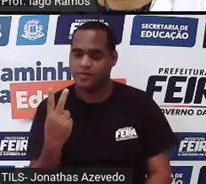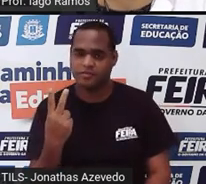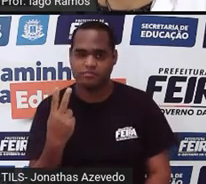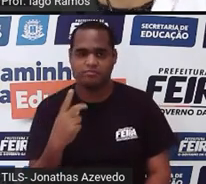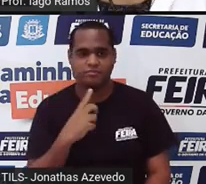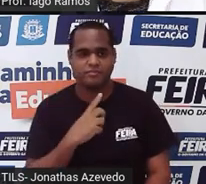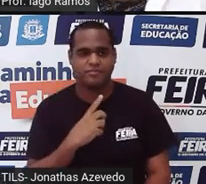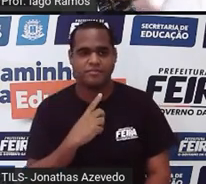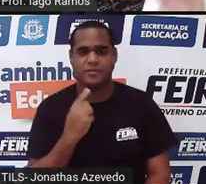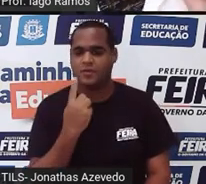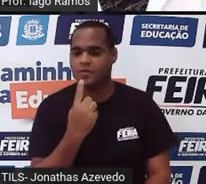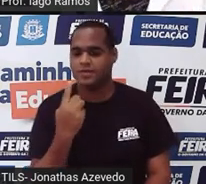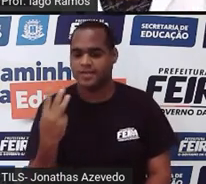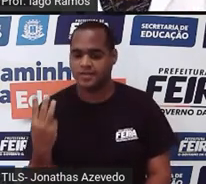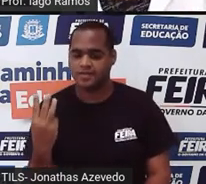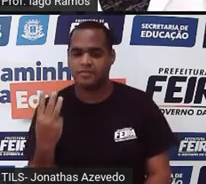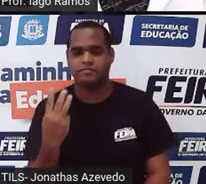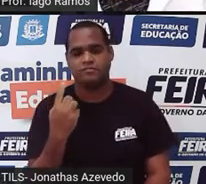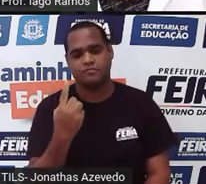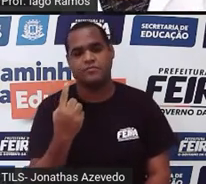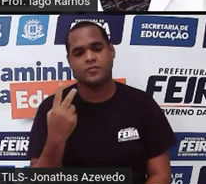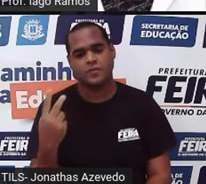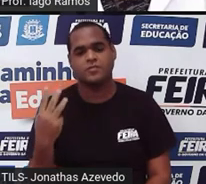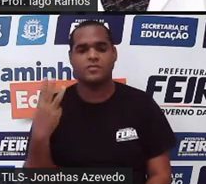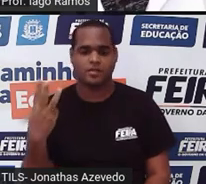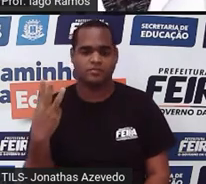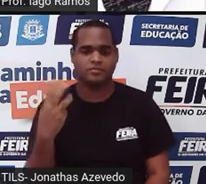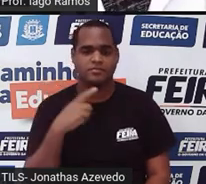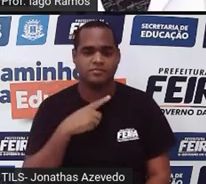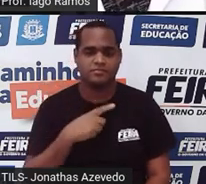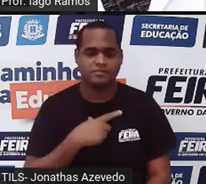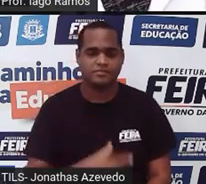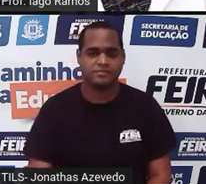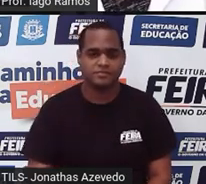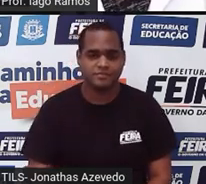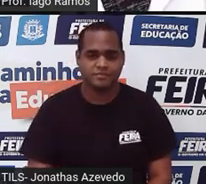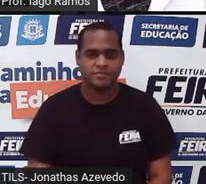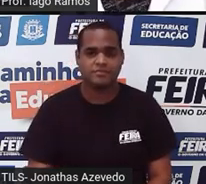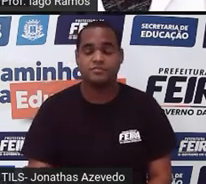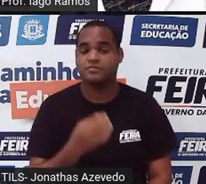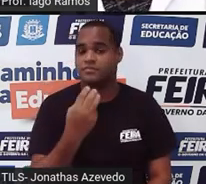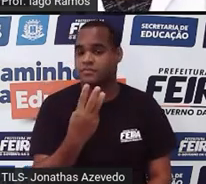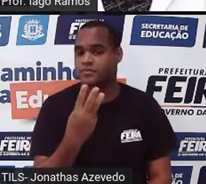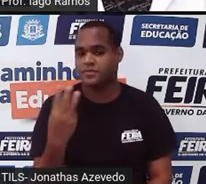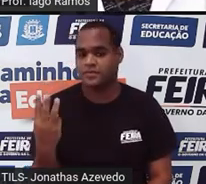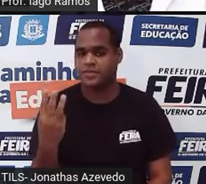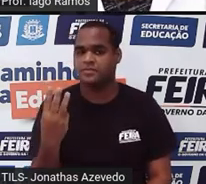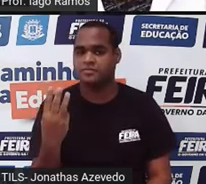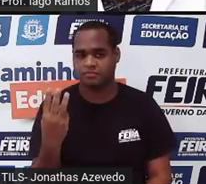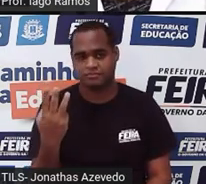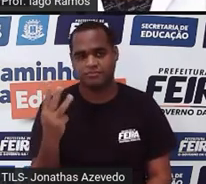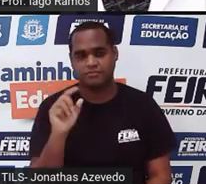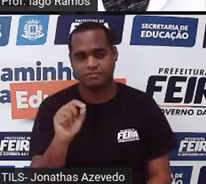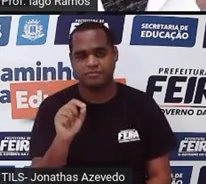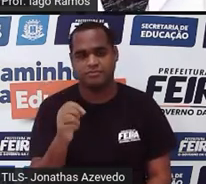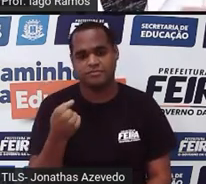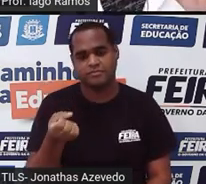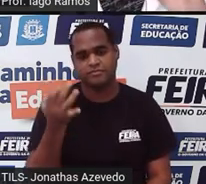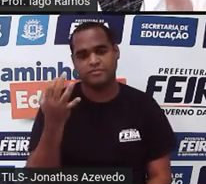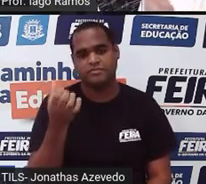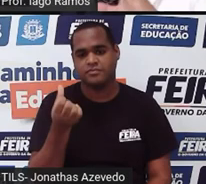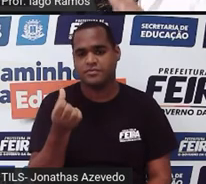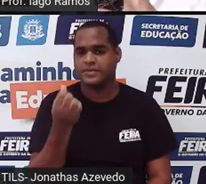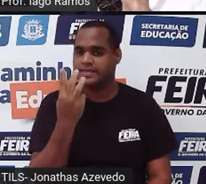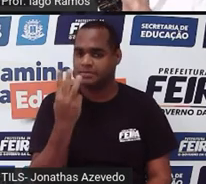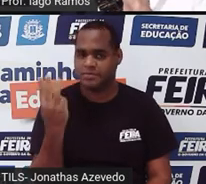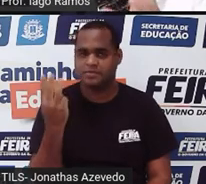2. 1 mais 2 igual a 3. Depois do 3 para o 6, aumenta 3. 3